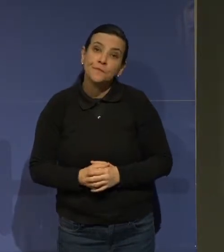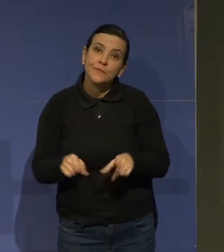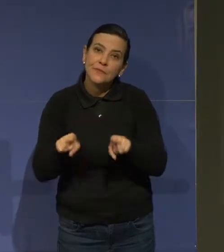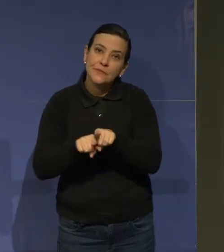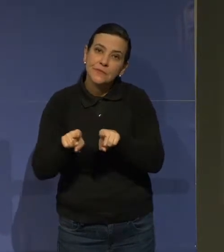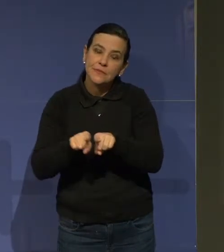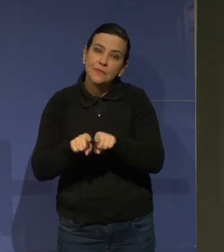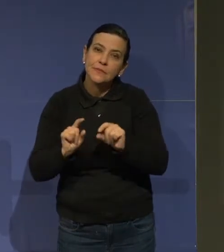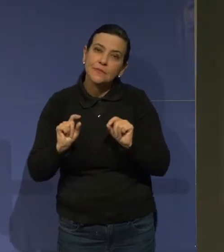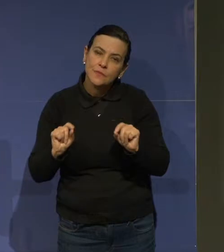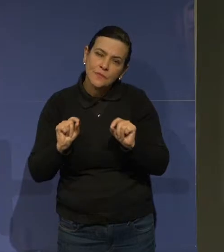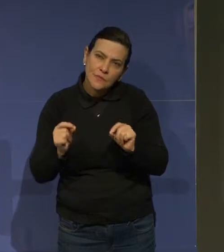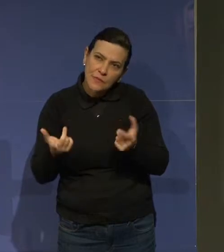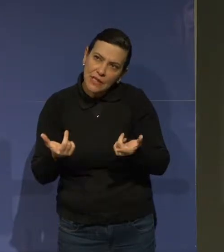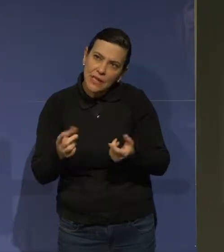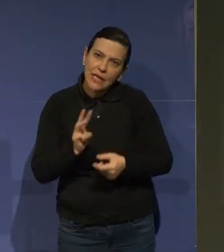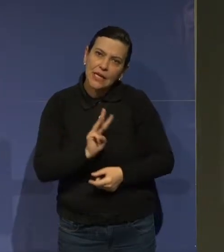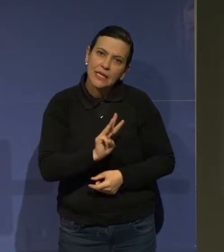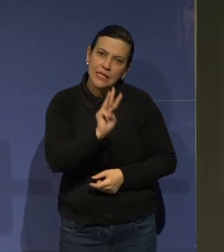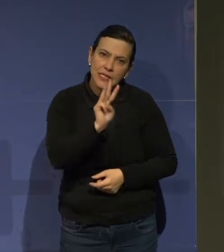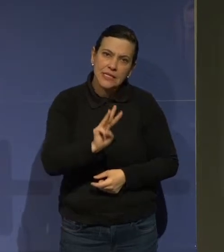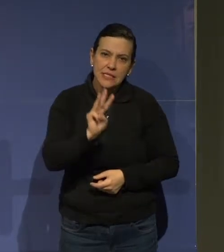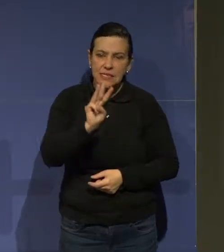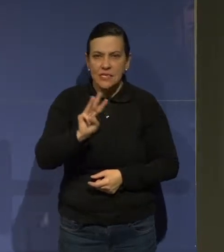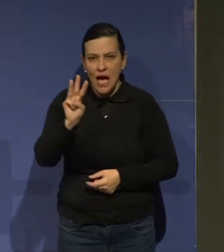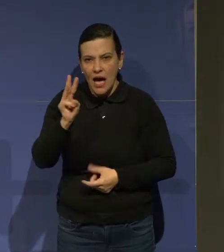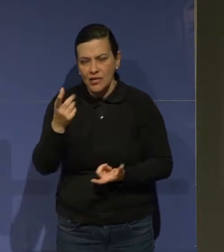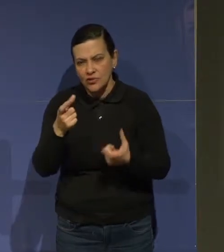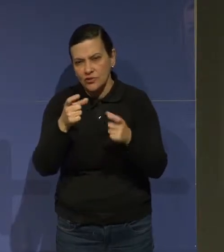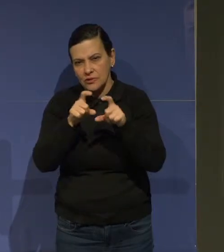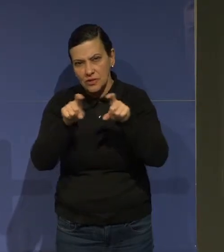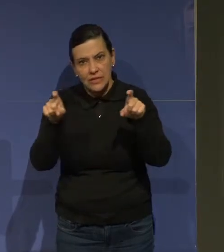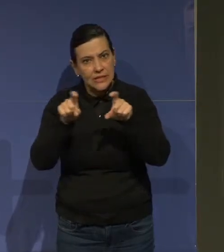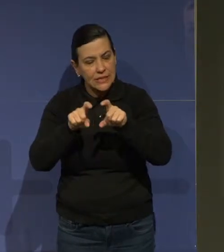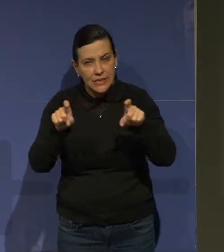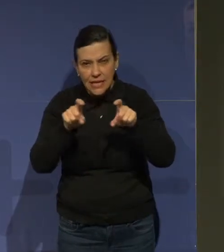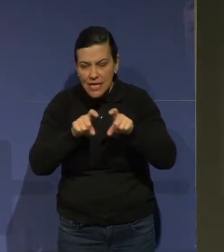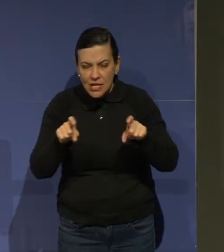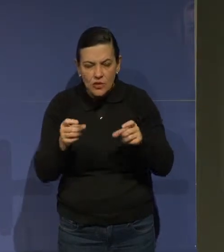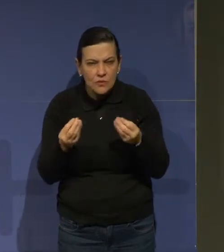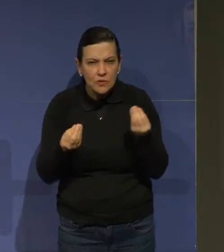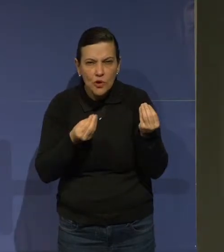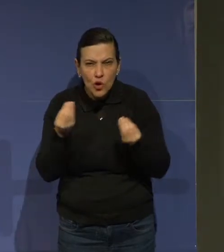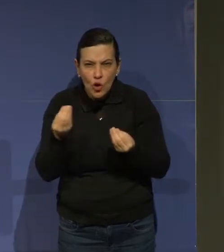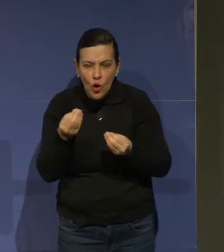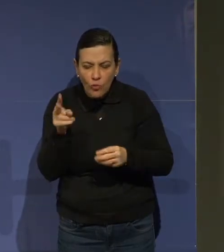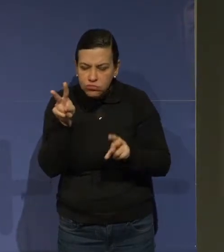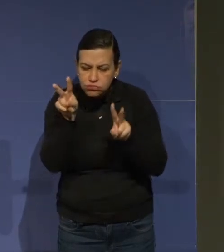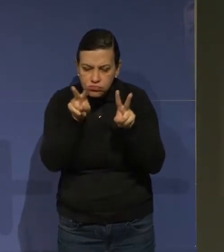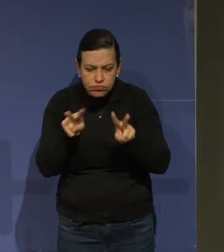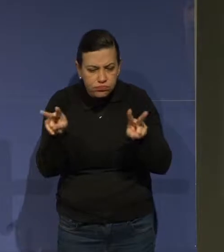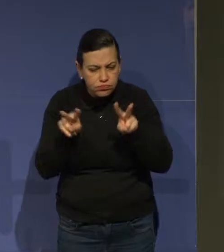tanto o site, o texto do site, esteja mais de fácil leitura,